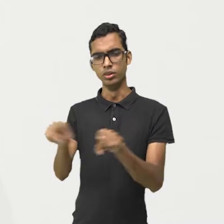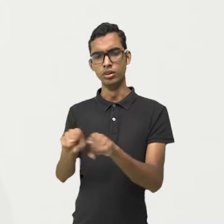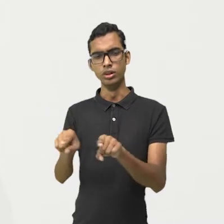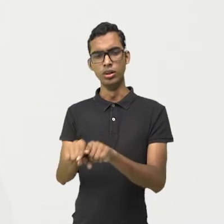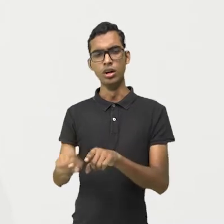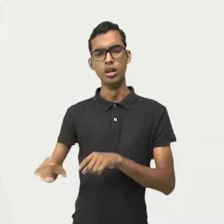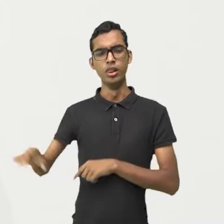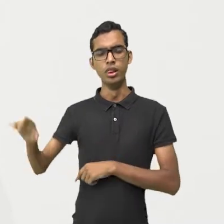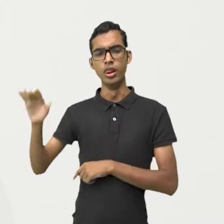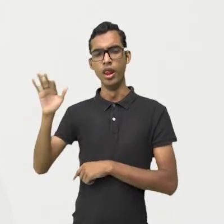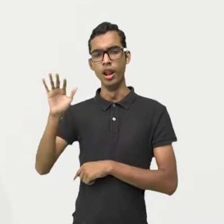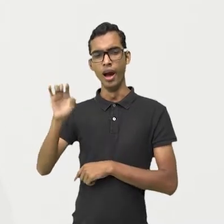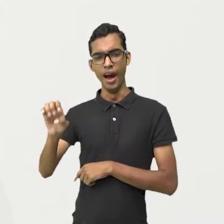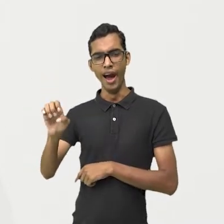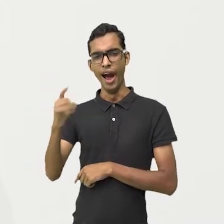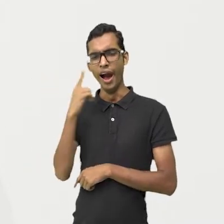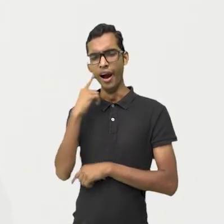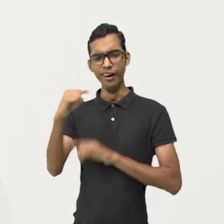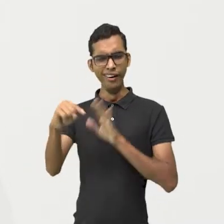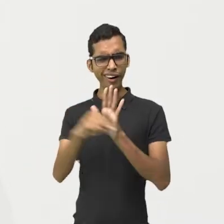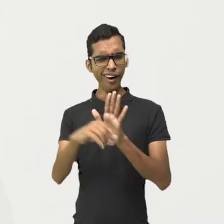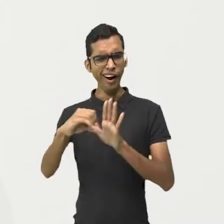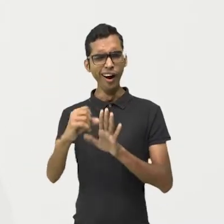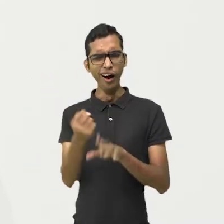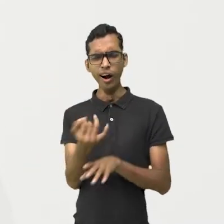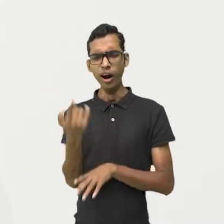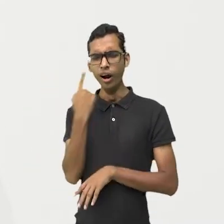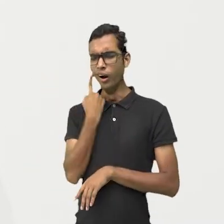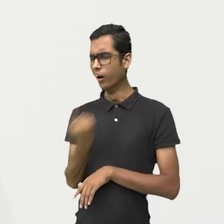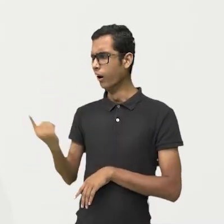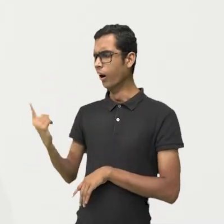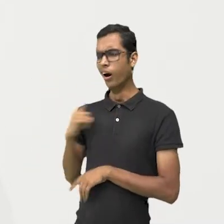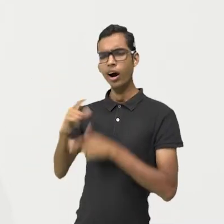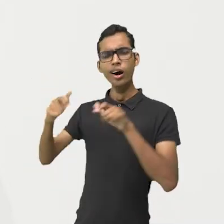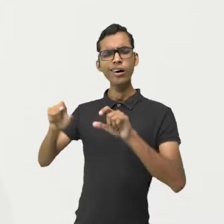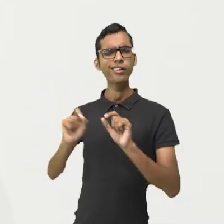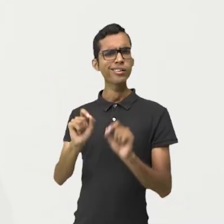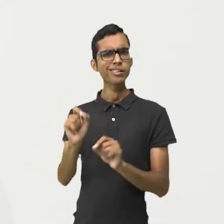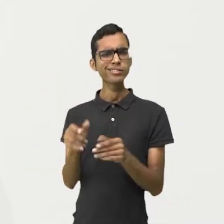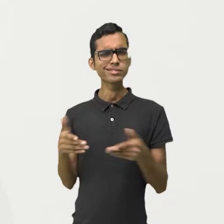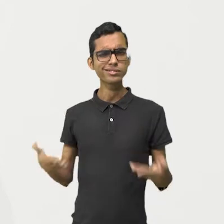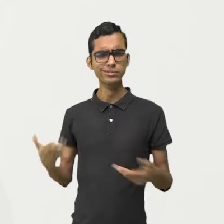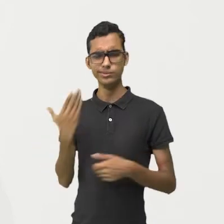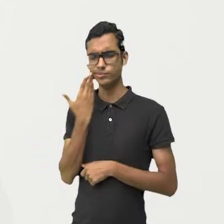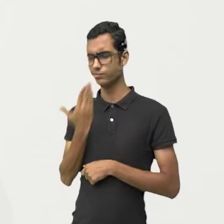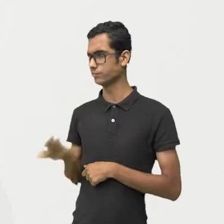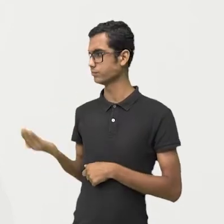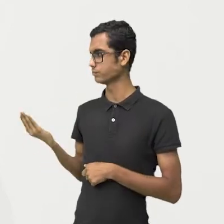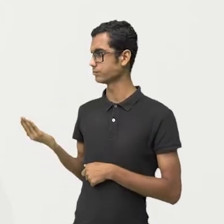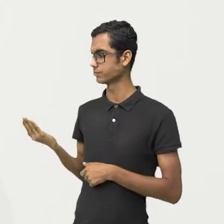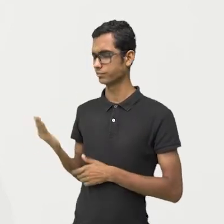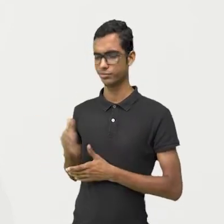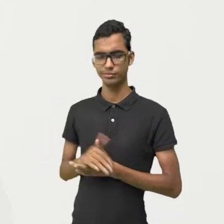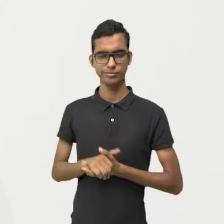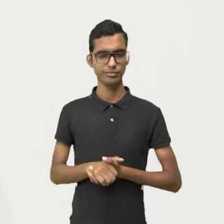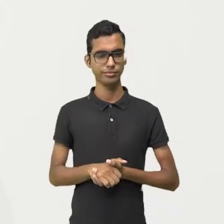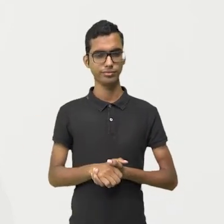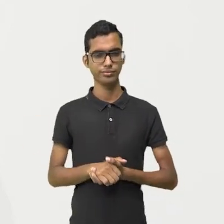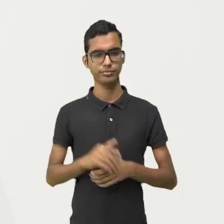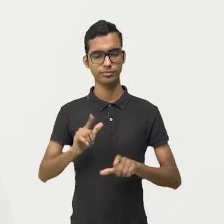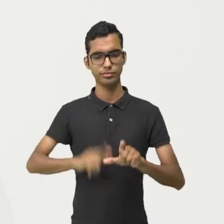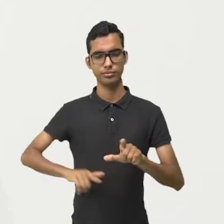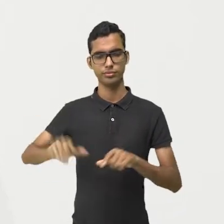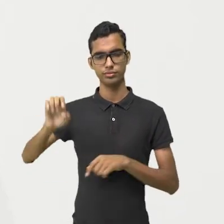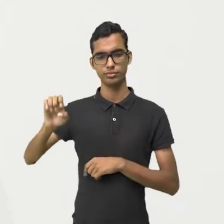Então, vamos ver agora. Olha, menos 9. Menos 9. 9 está onde, meu povo? Certo? Menos 9 está aqui na